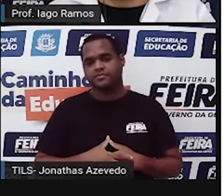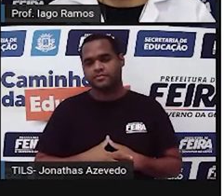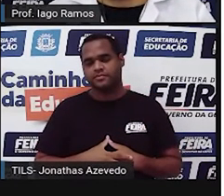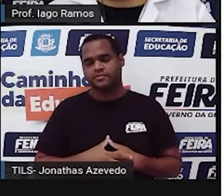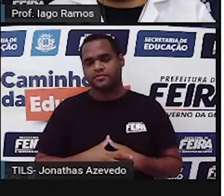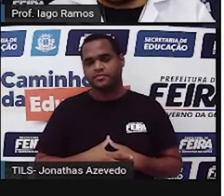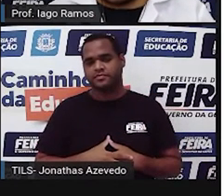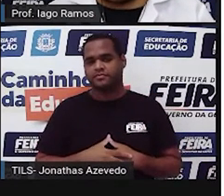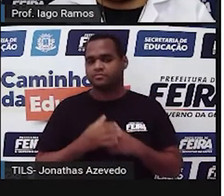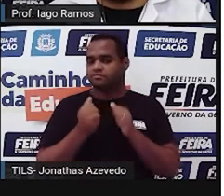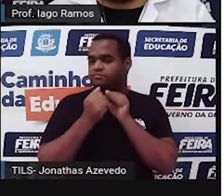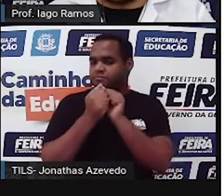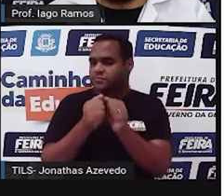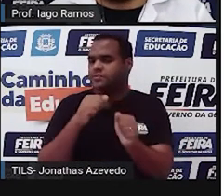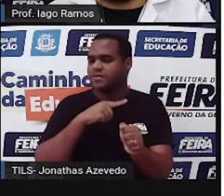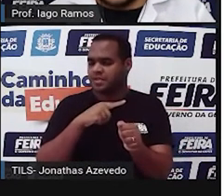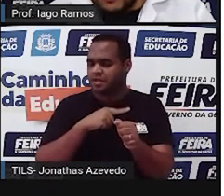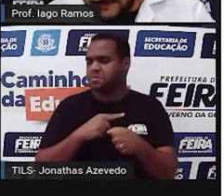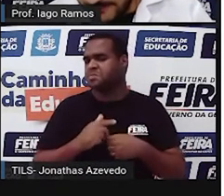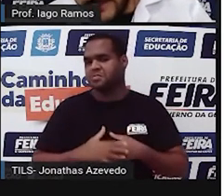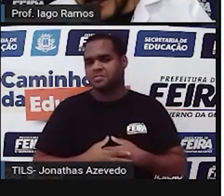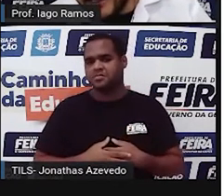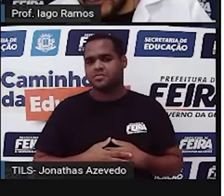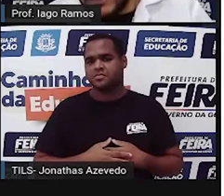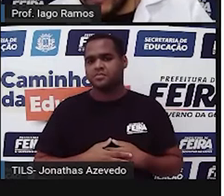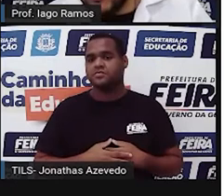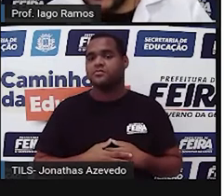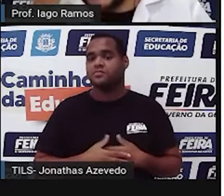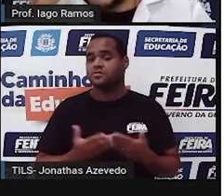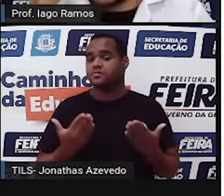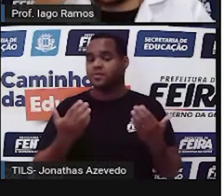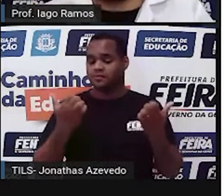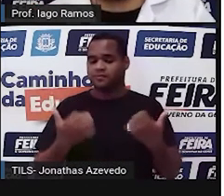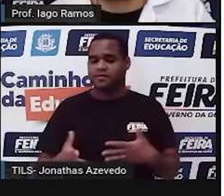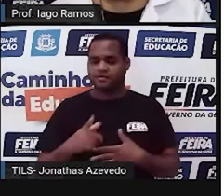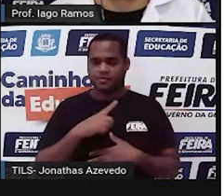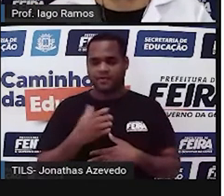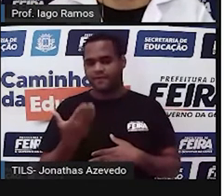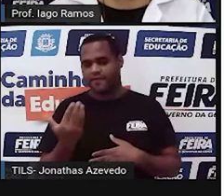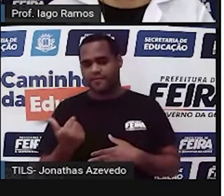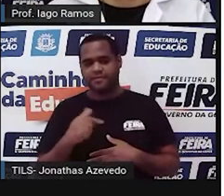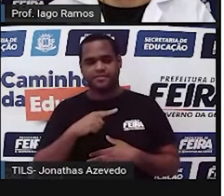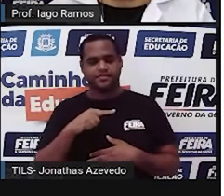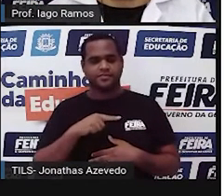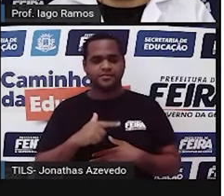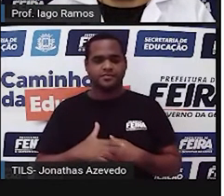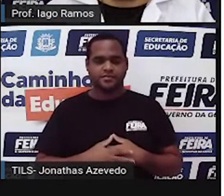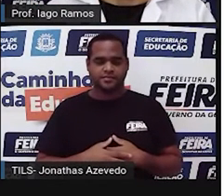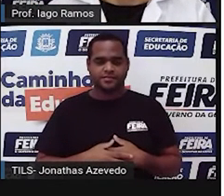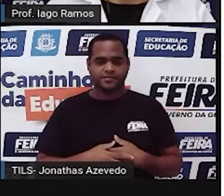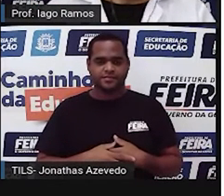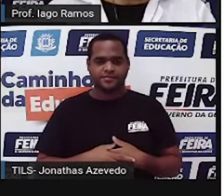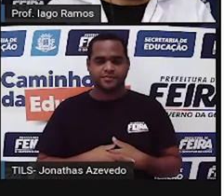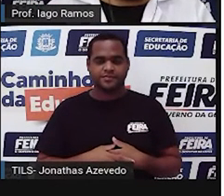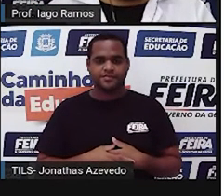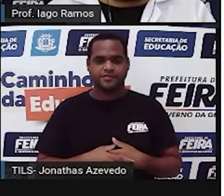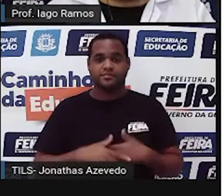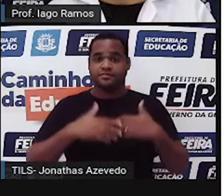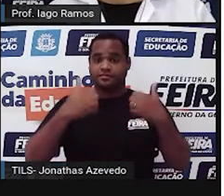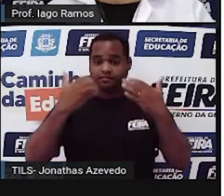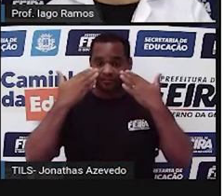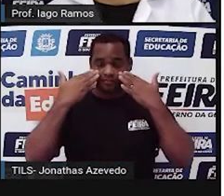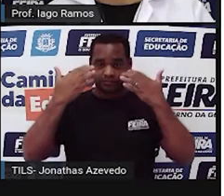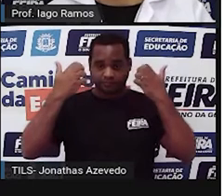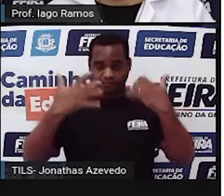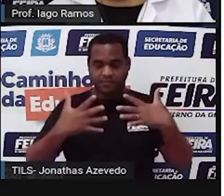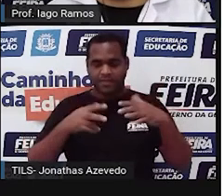vamos lá, vamos juntos, né? Então vem aqui comigo, olha só. Bom, aparece uma